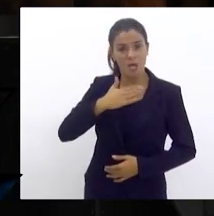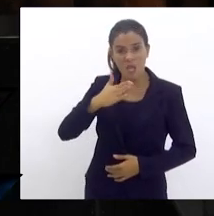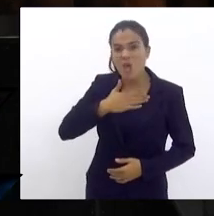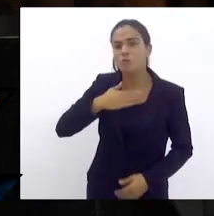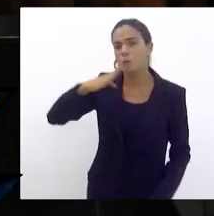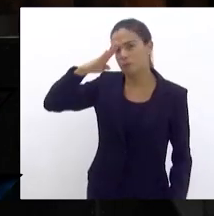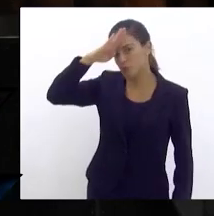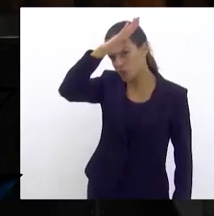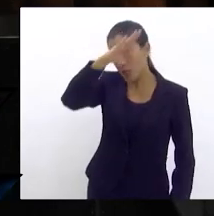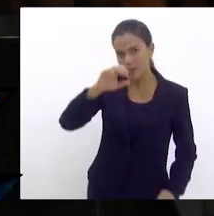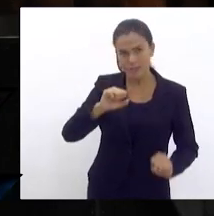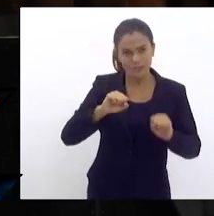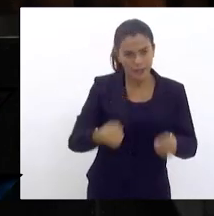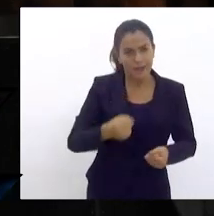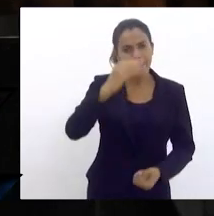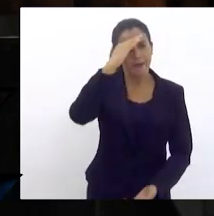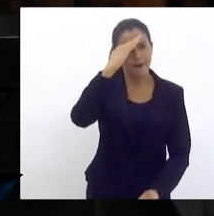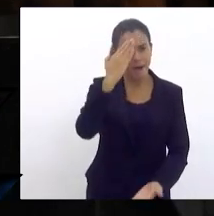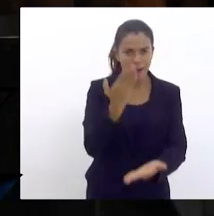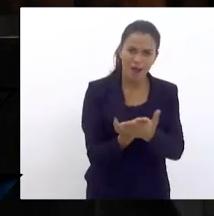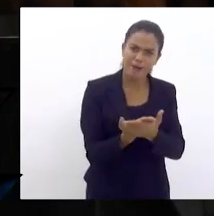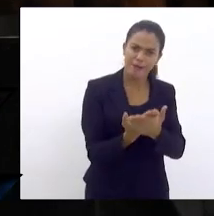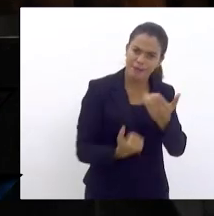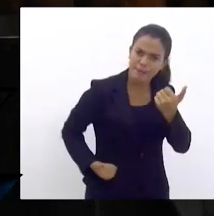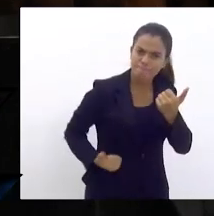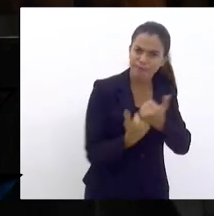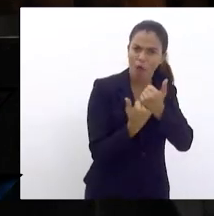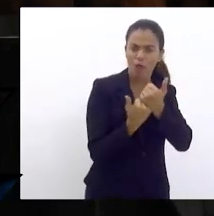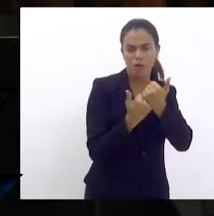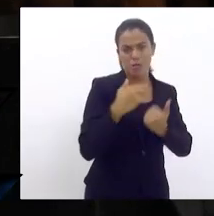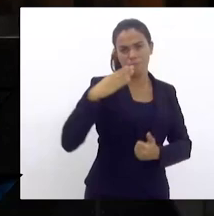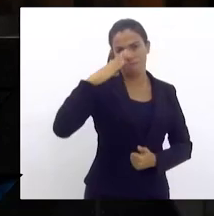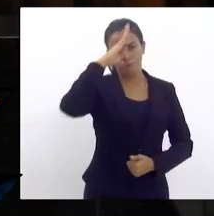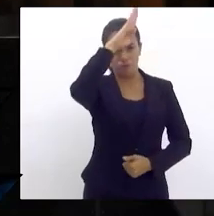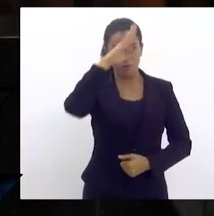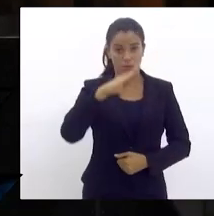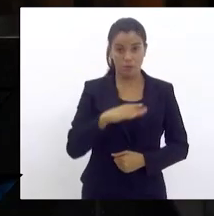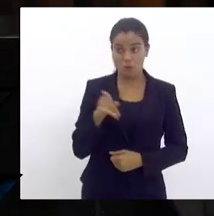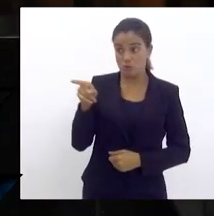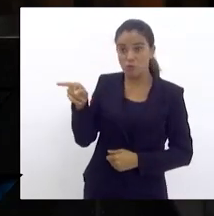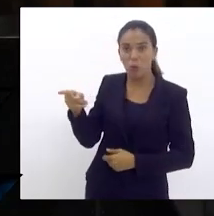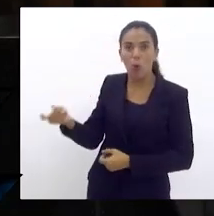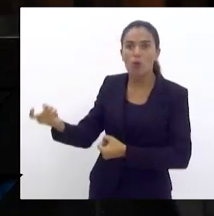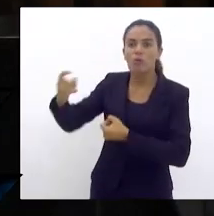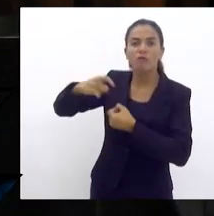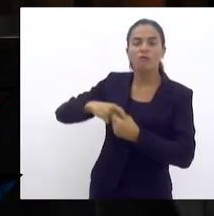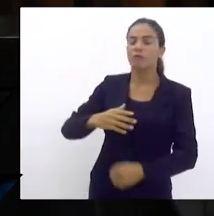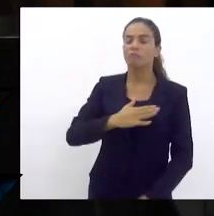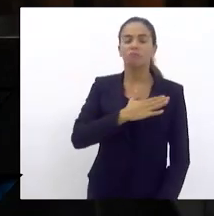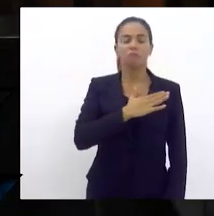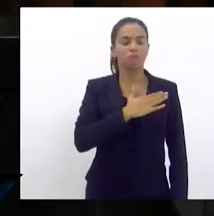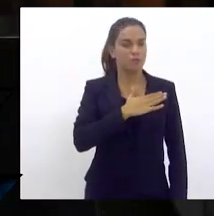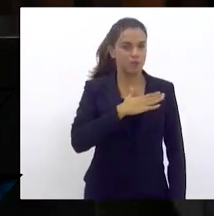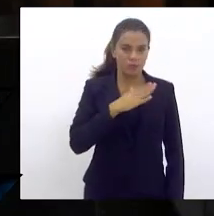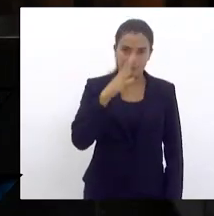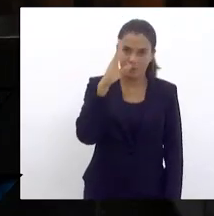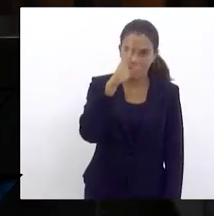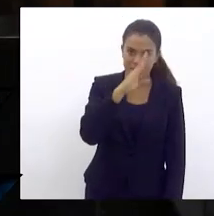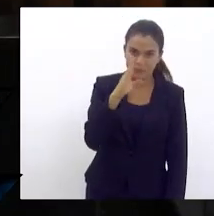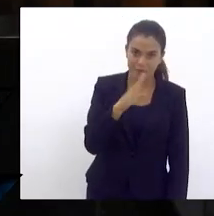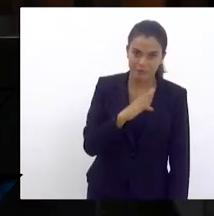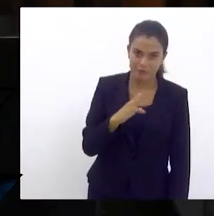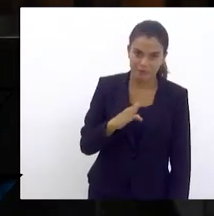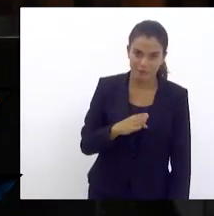sou bolsonarista, eu acredito no seu trabalho. Não é à toa que o senhor devolveu patriotismo para o Brasil. Hoje estamos